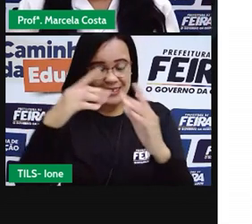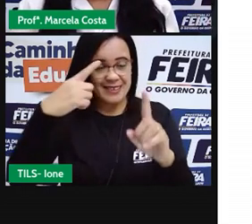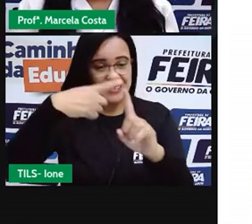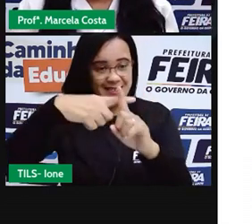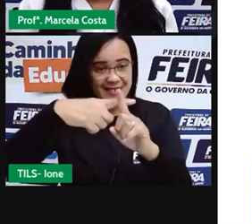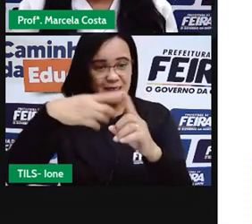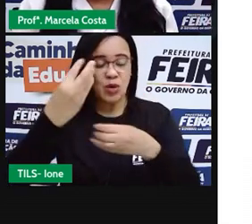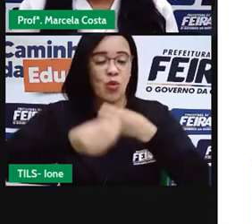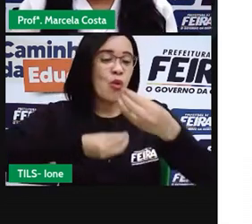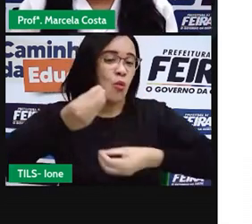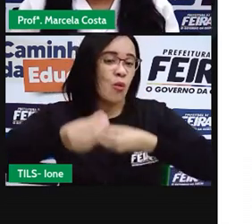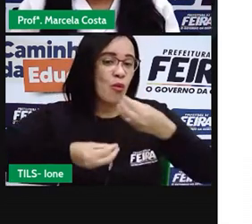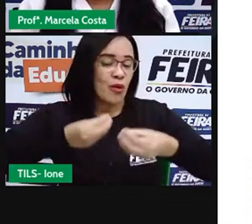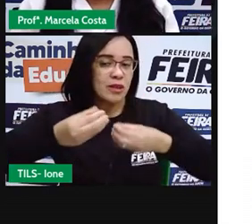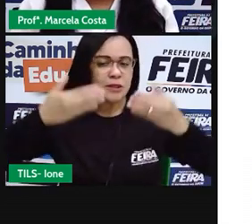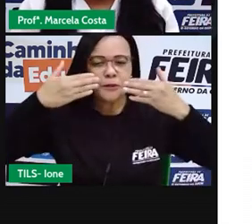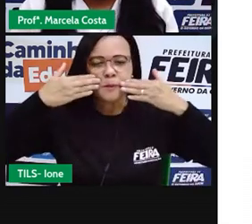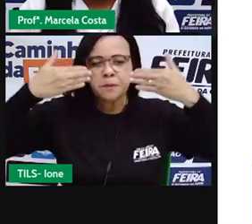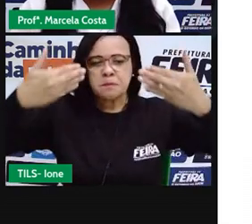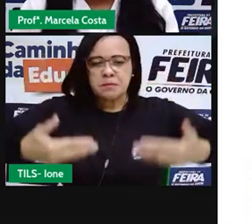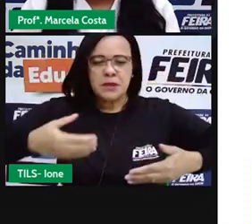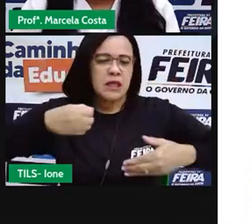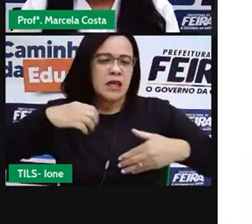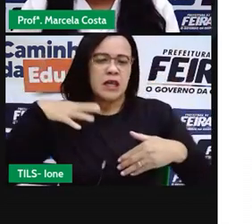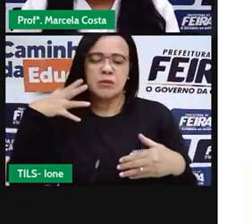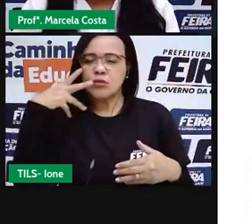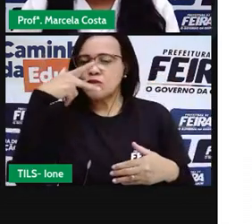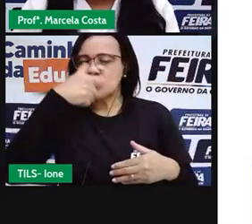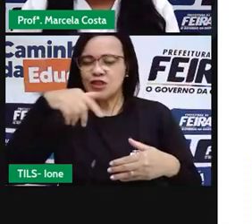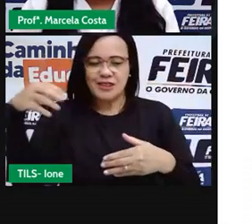apresentação mais moderna,